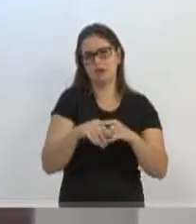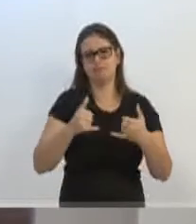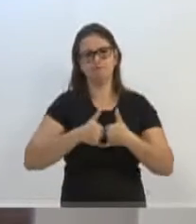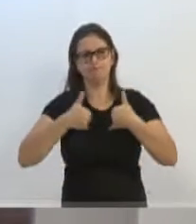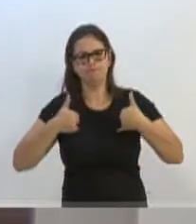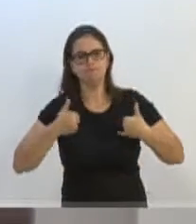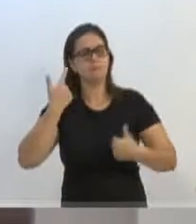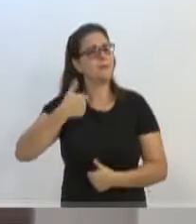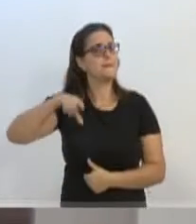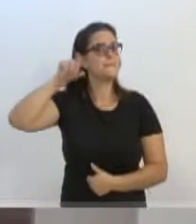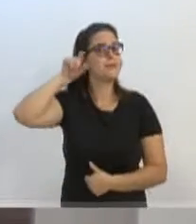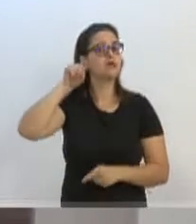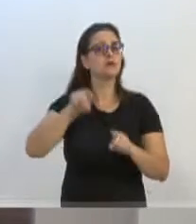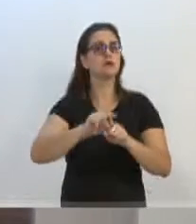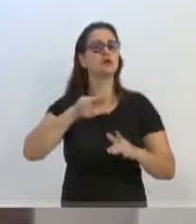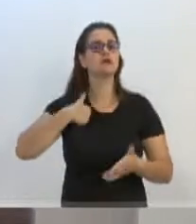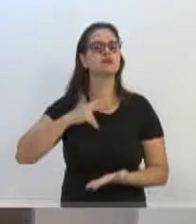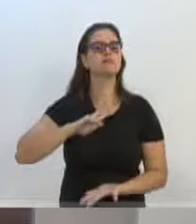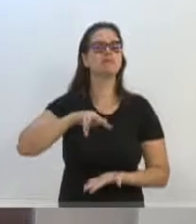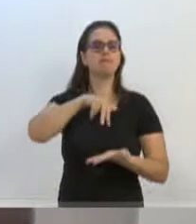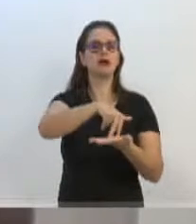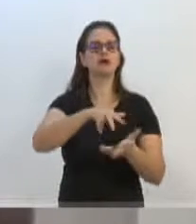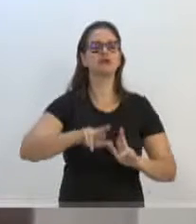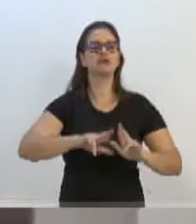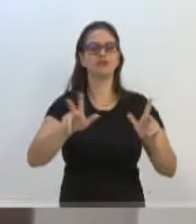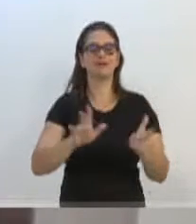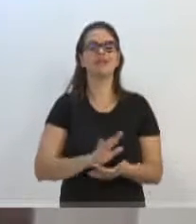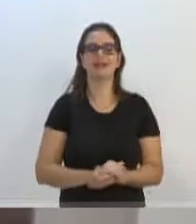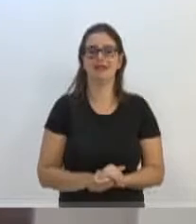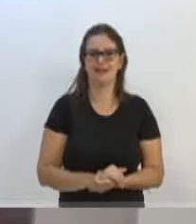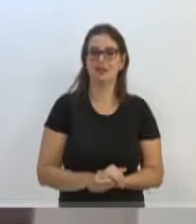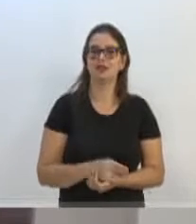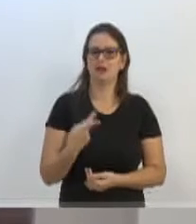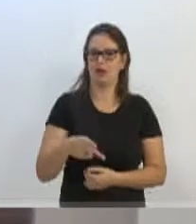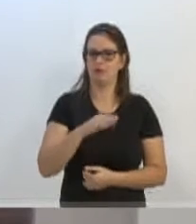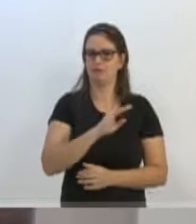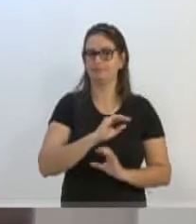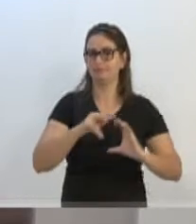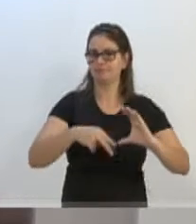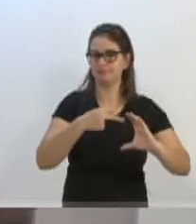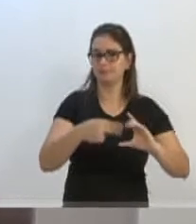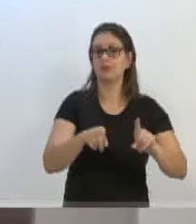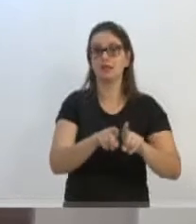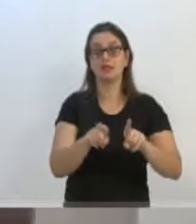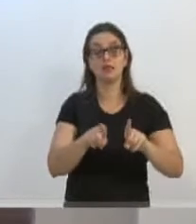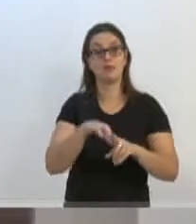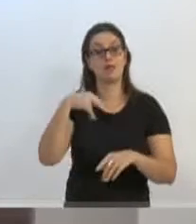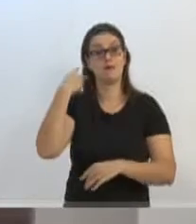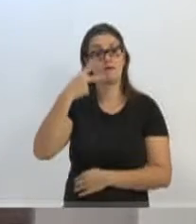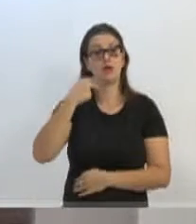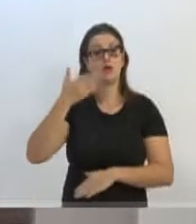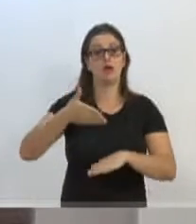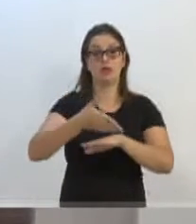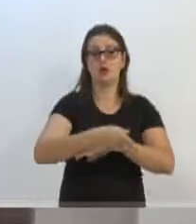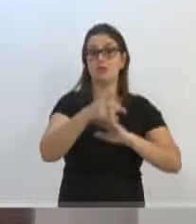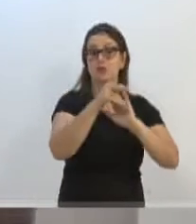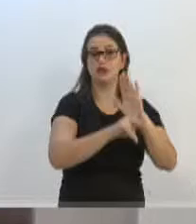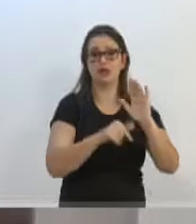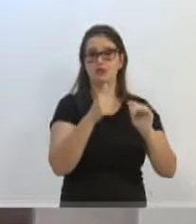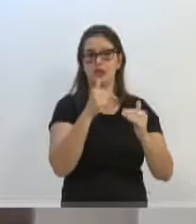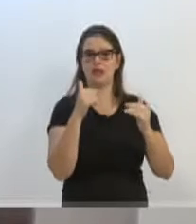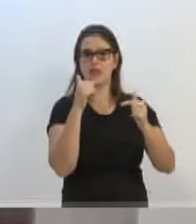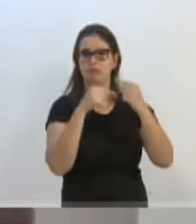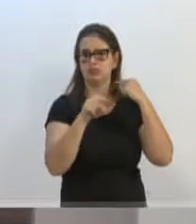vereadora Ians Manton, do posicionamento que tiveram aqui nessa casa. Inclusive vereadores que entravam com projetos inconstitucionais, que